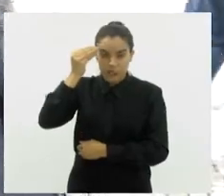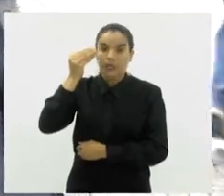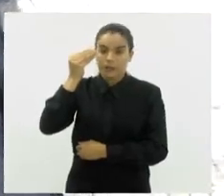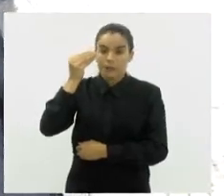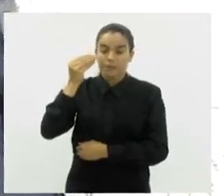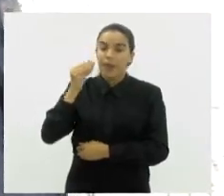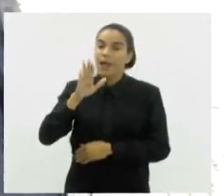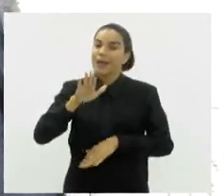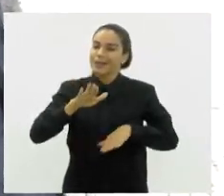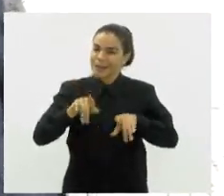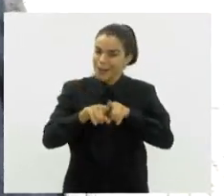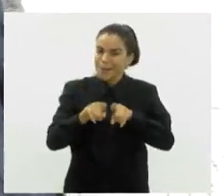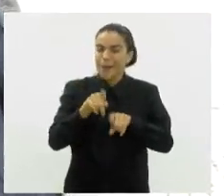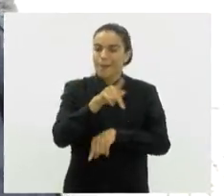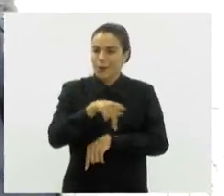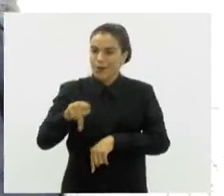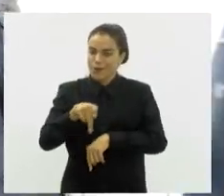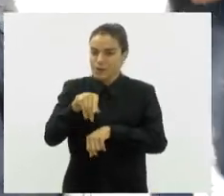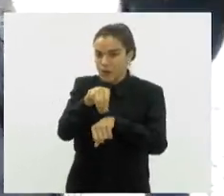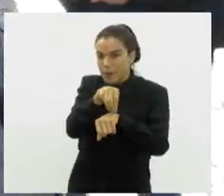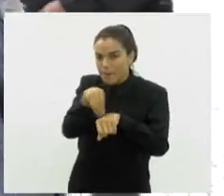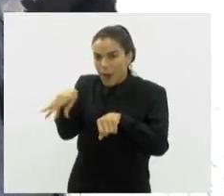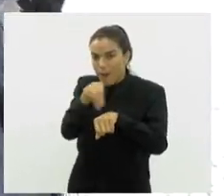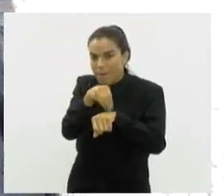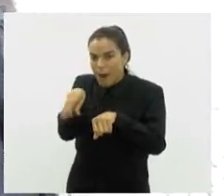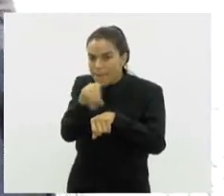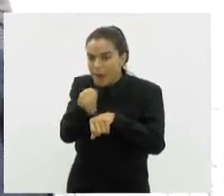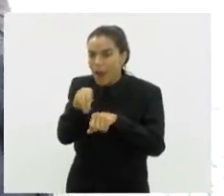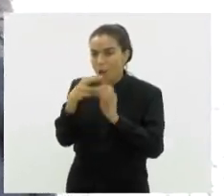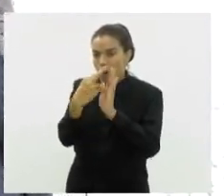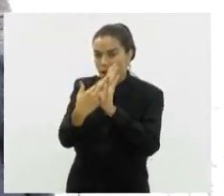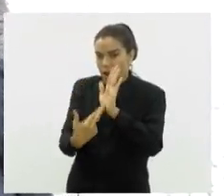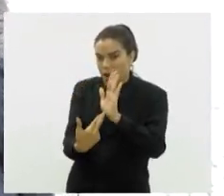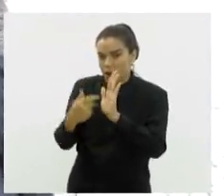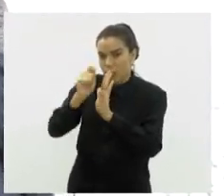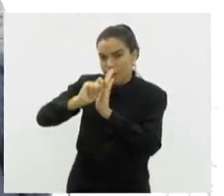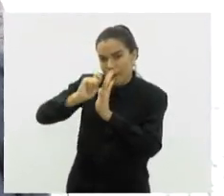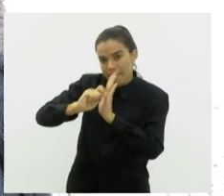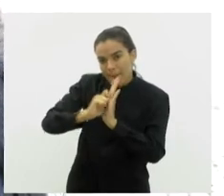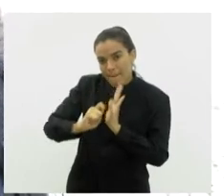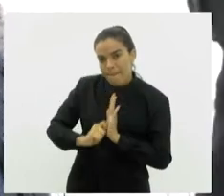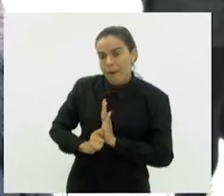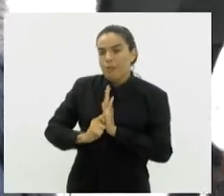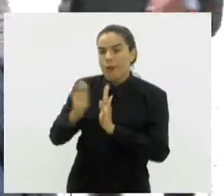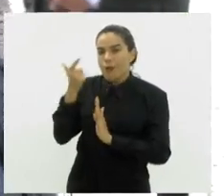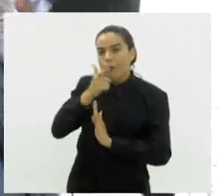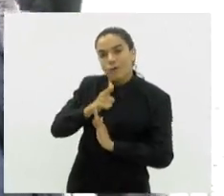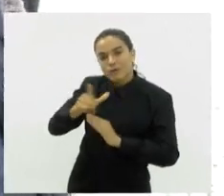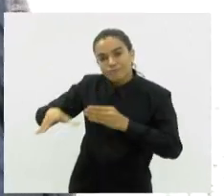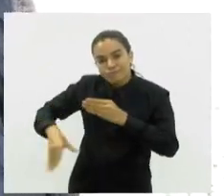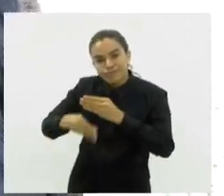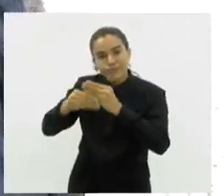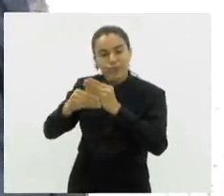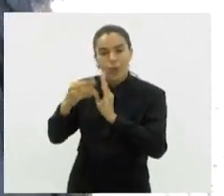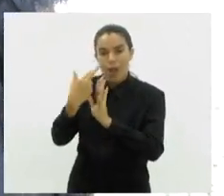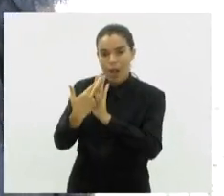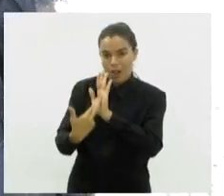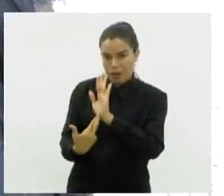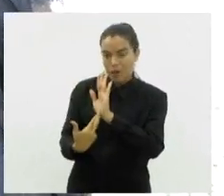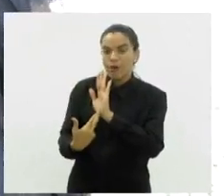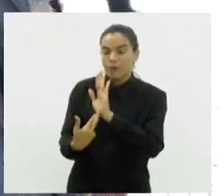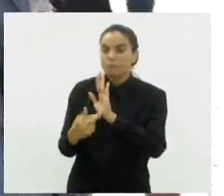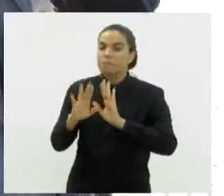vezes os professores já sinalizam e passam ali um relatório dessa criança, isso ajuda muito em fechar esse diagnóstico, mas você